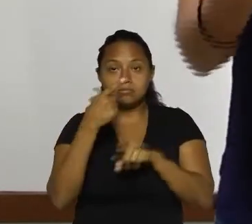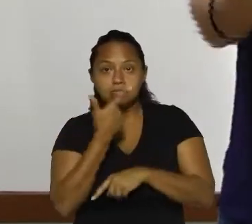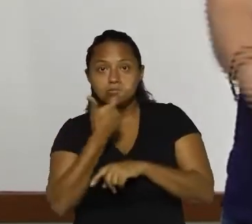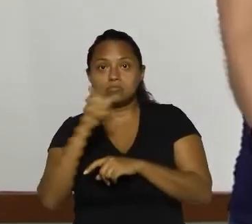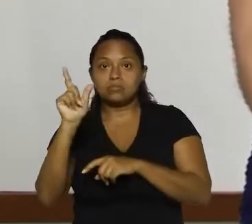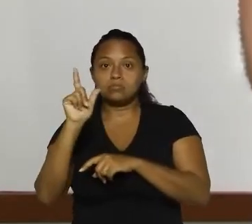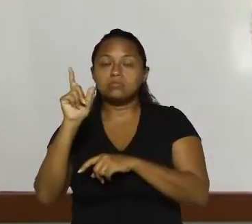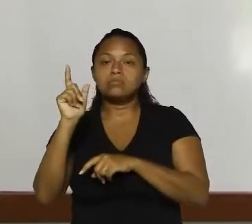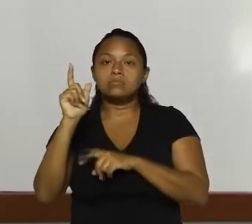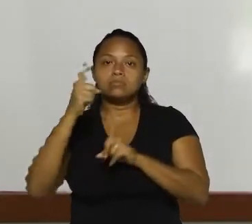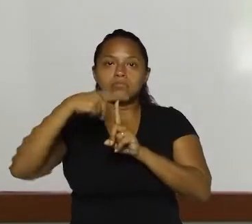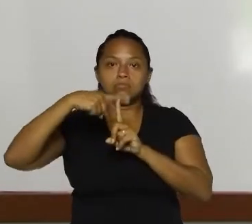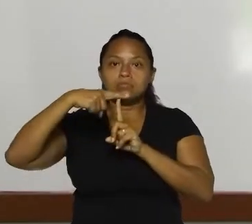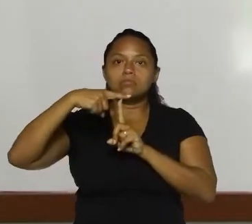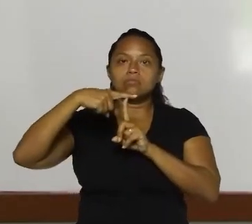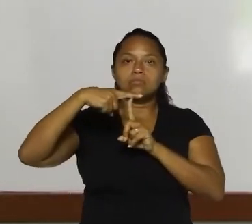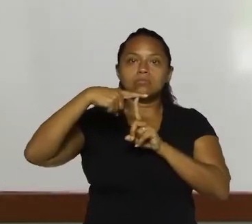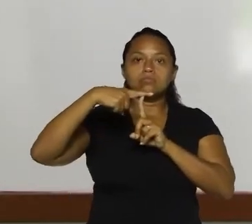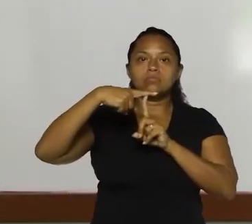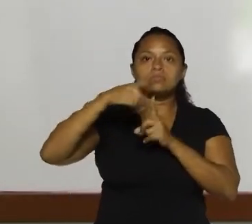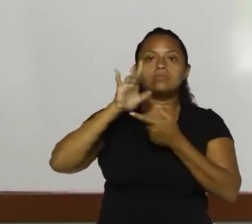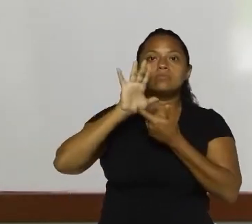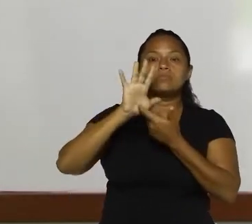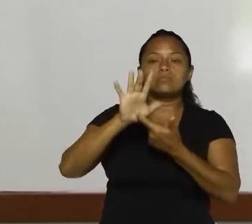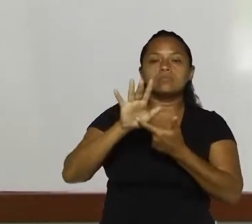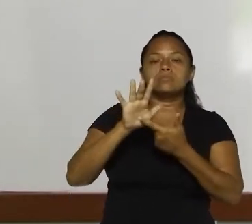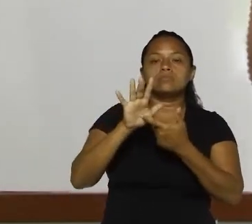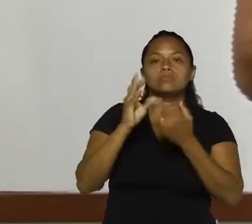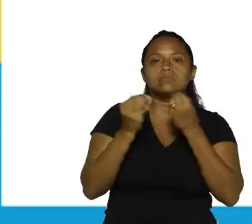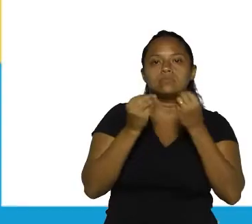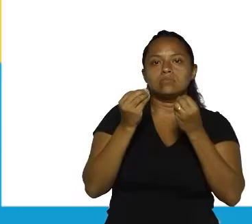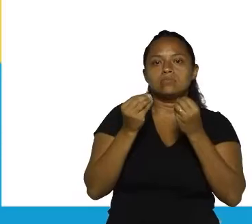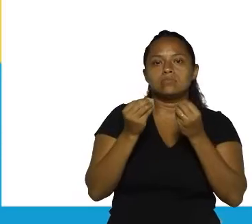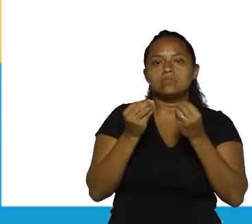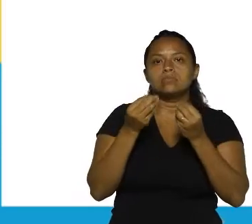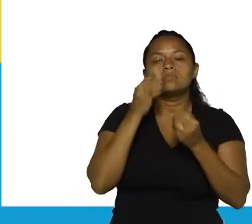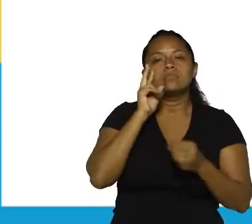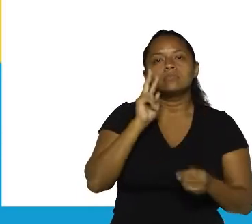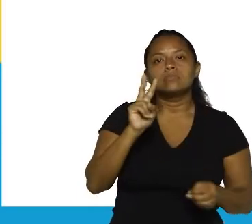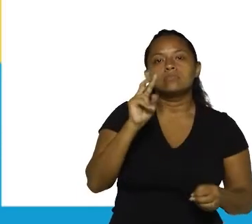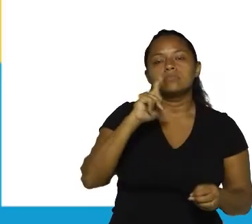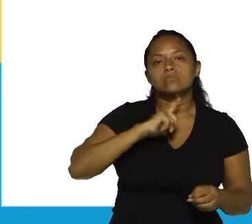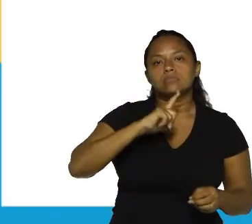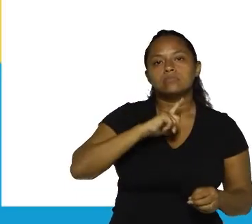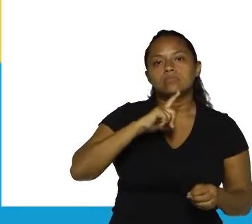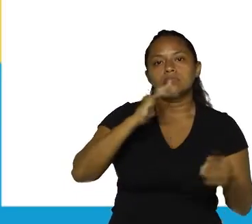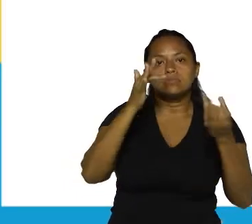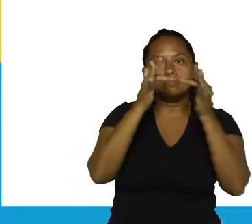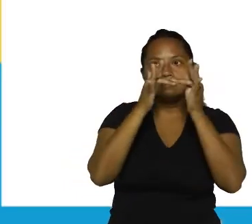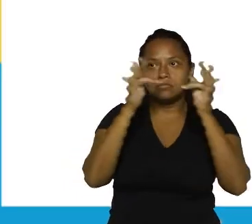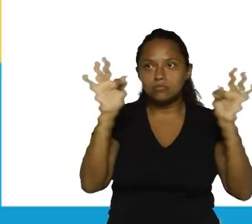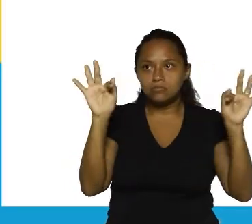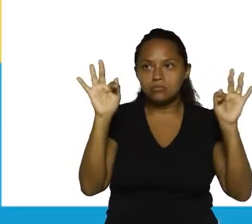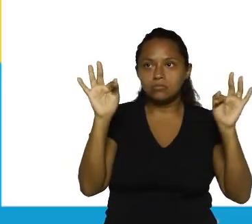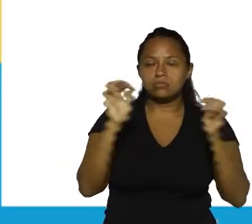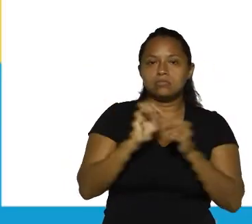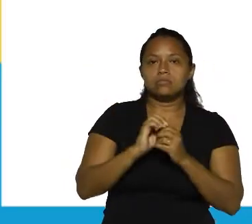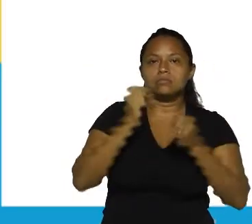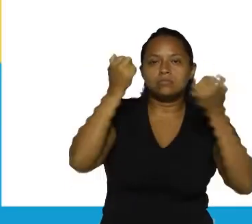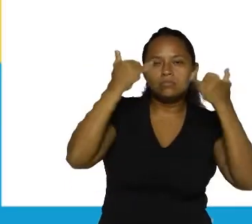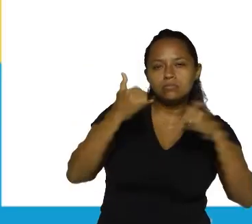intenção do falante ao apresentar aquele enunciado. Então, nós temos frases declarativas,